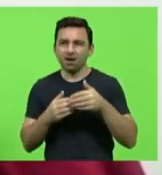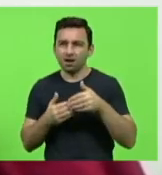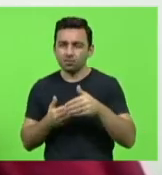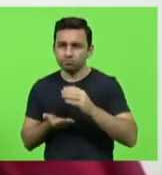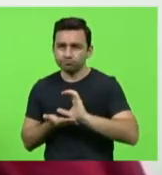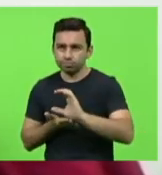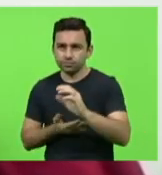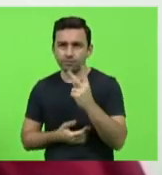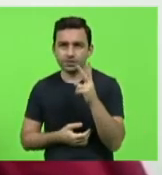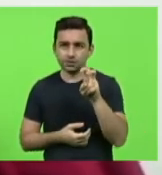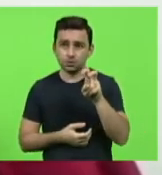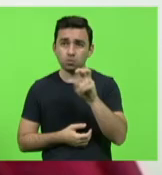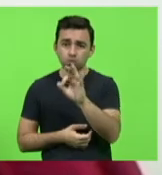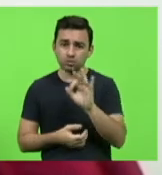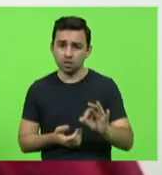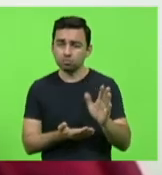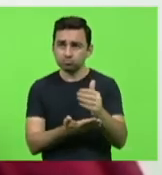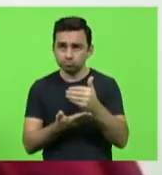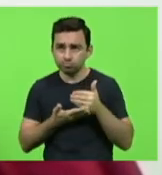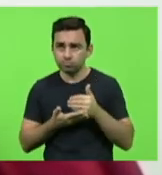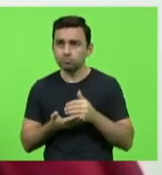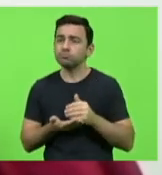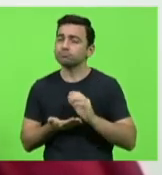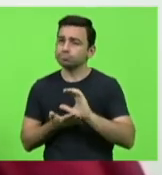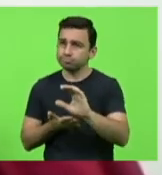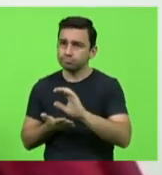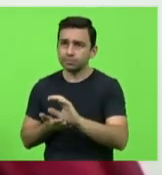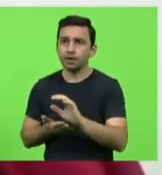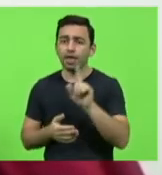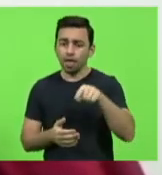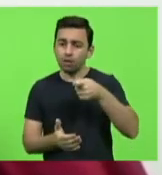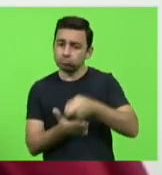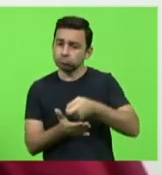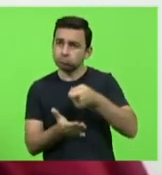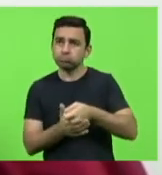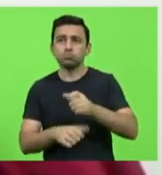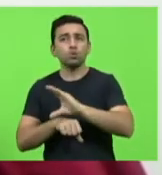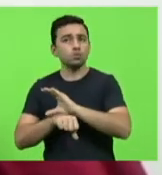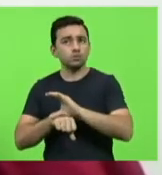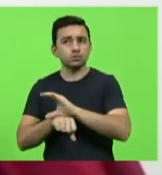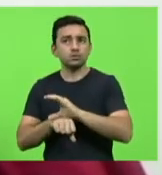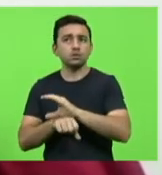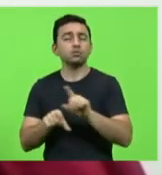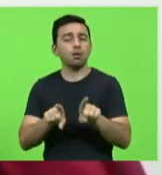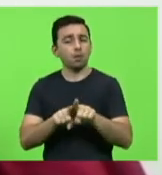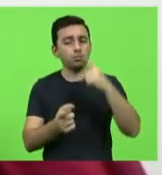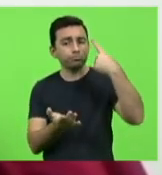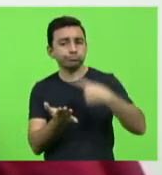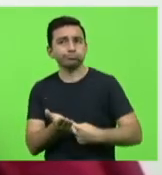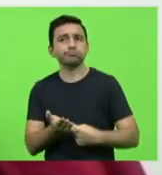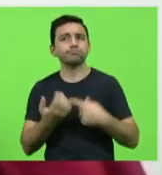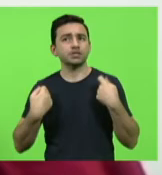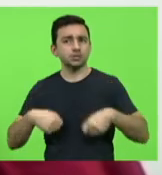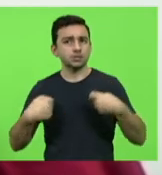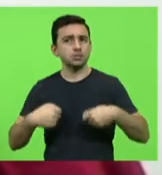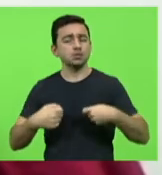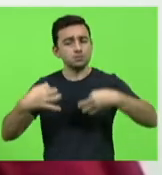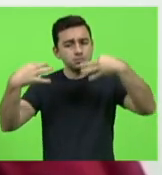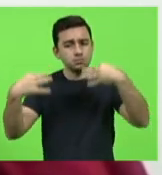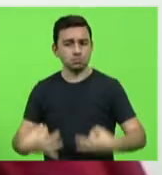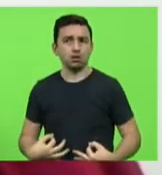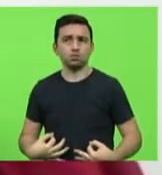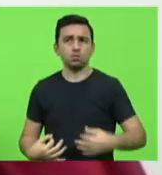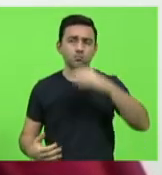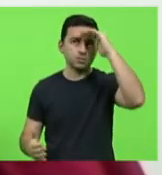arrecada em educação é ao mesmo tempo uma obrigação constitucional e um compromisso que deve ser honrado por